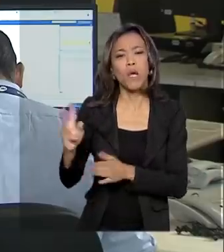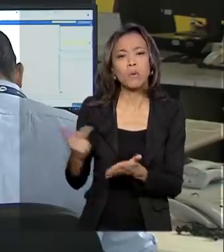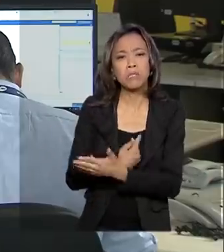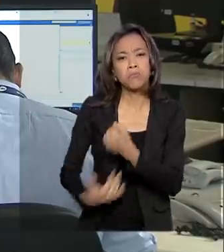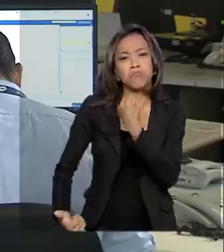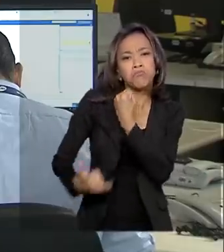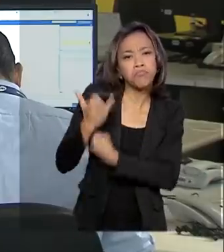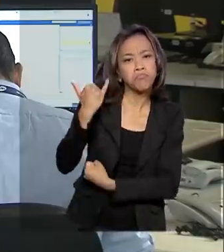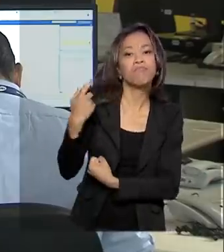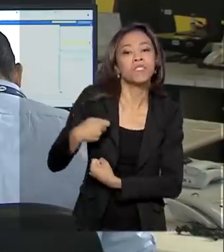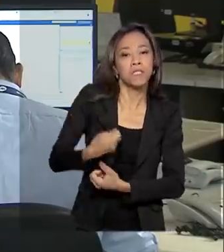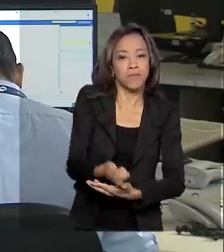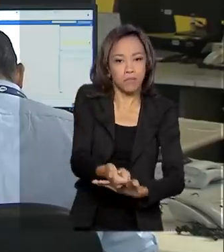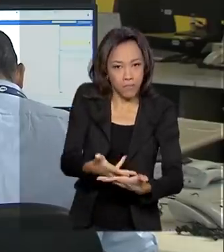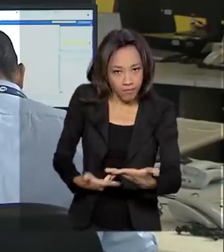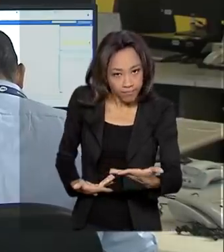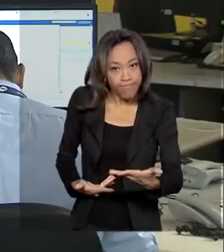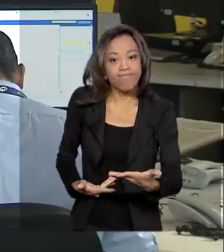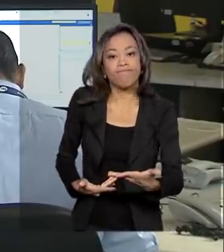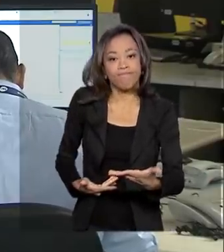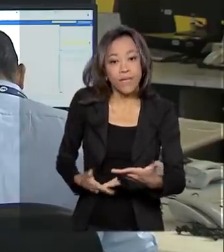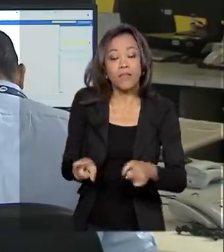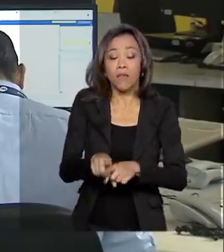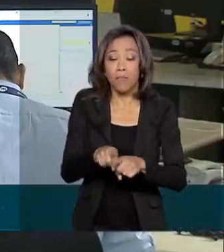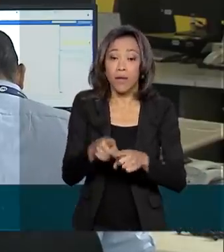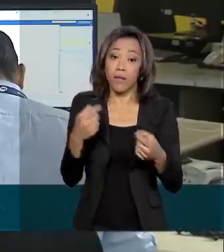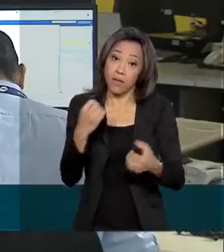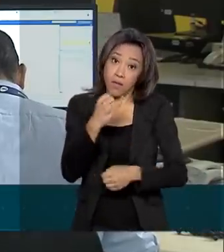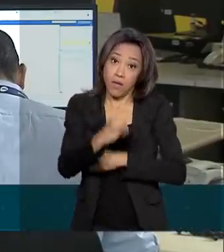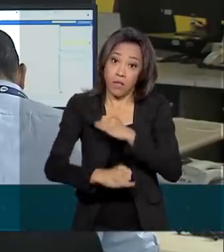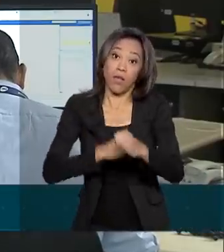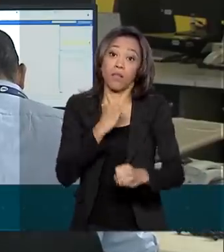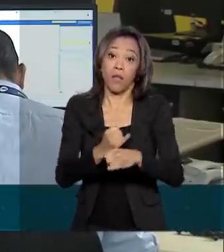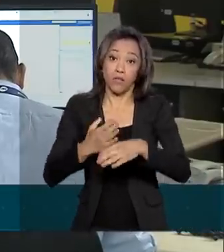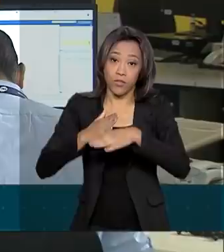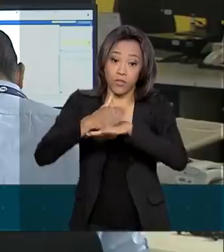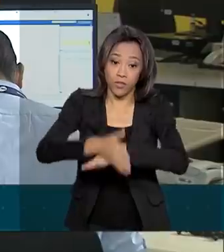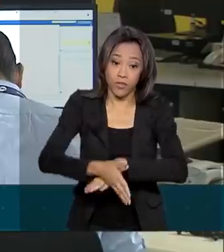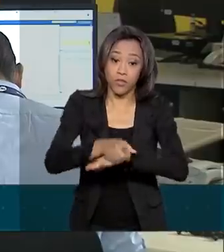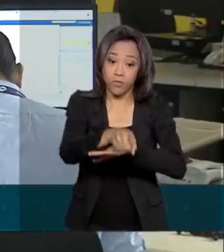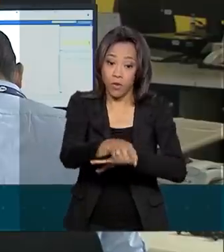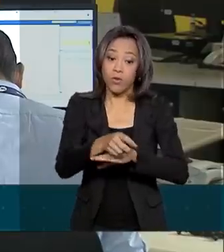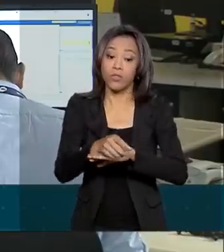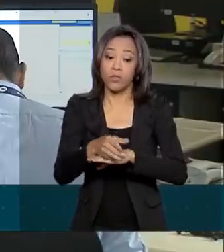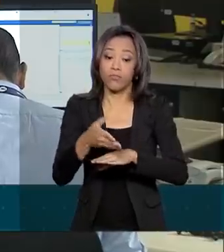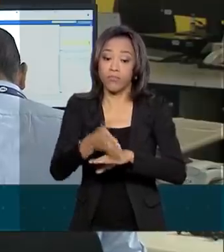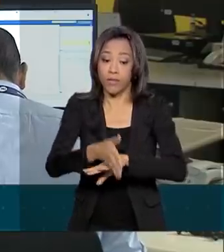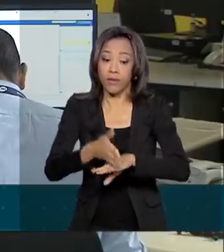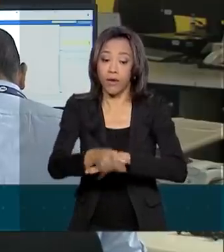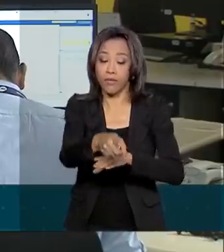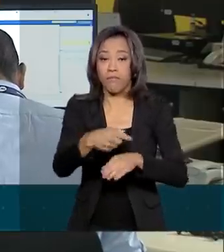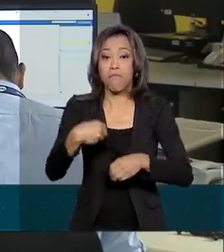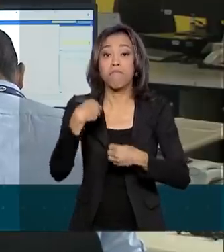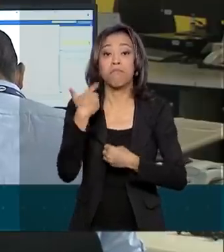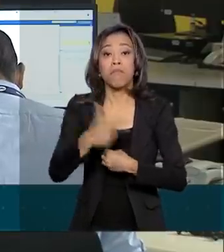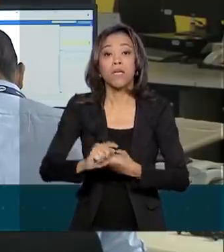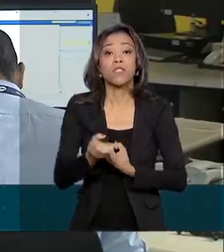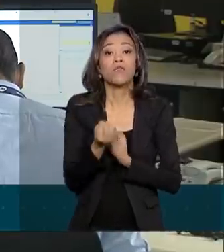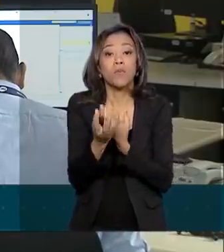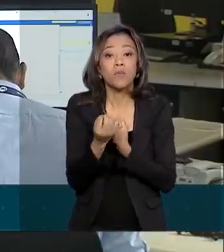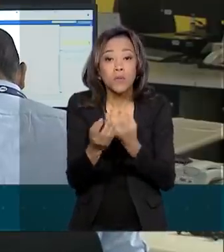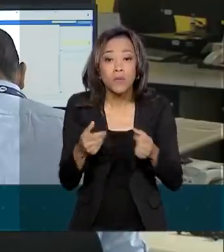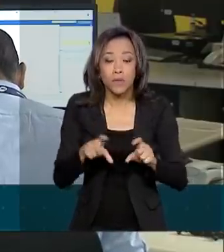O processo deve ser feito também pela internet. Mais informações no site inep.gov.br